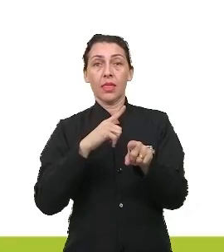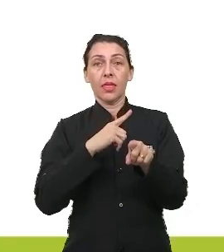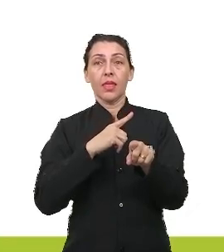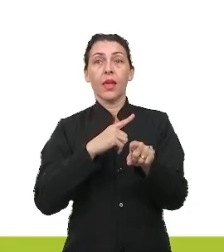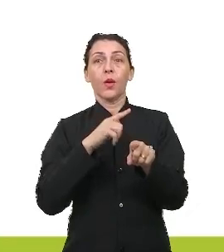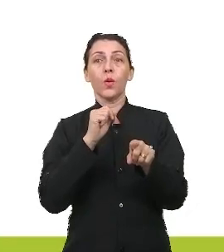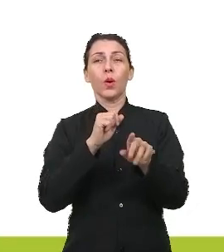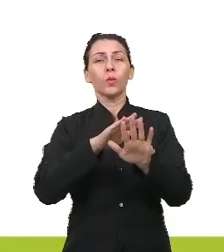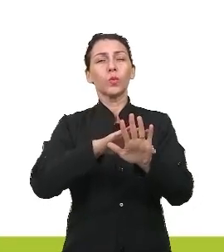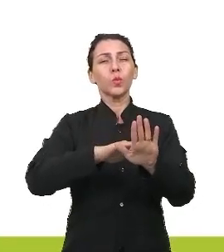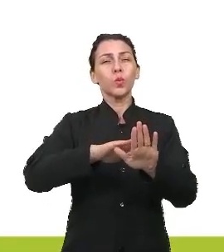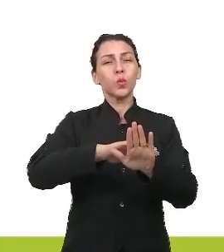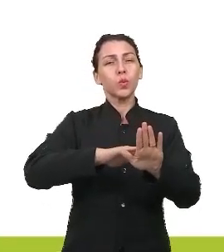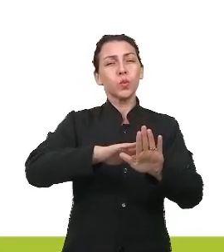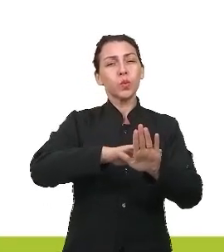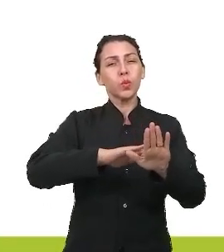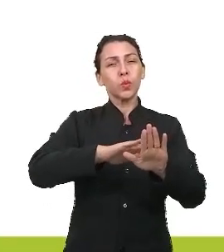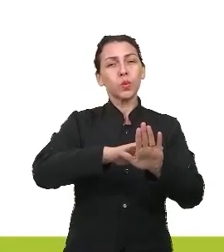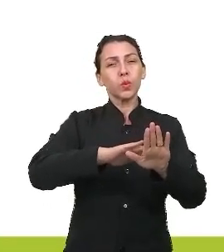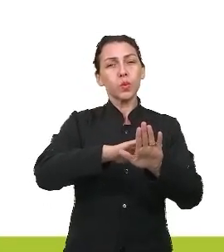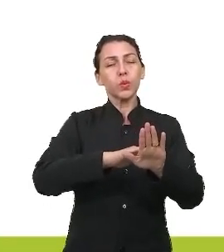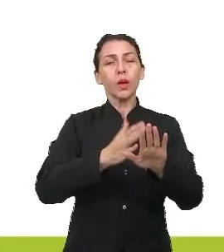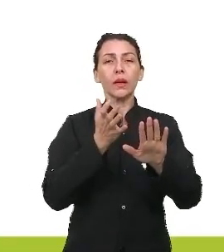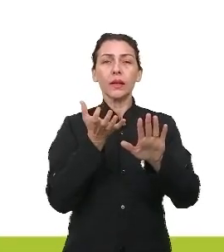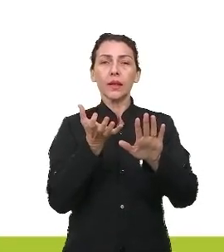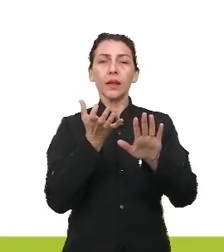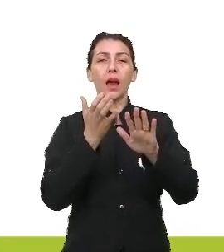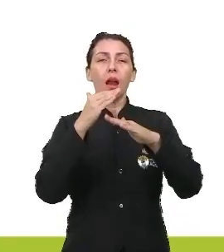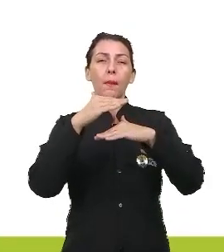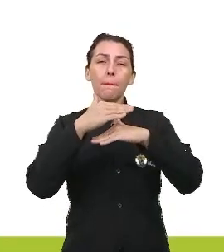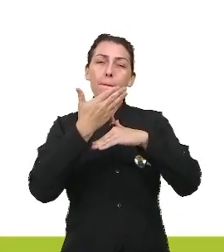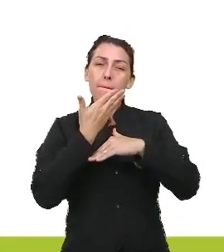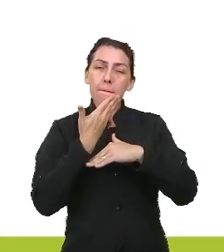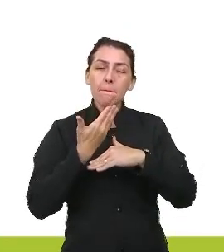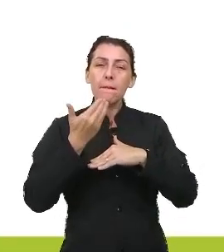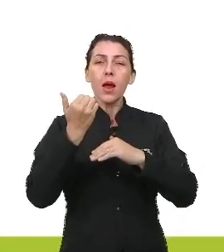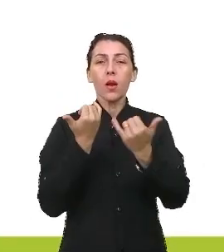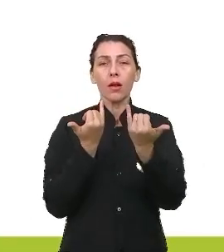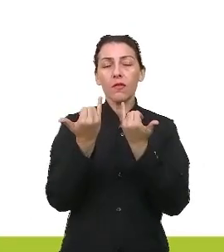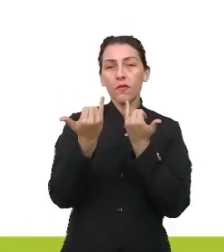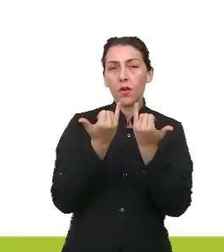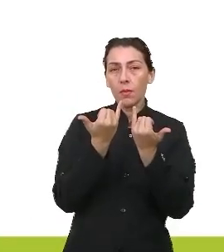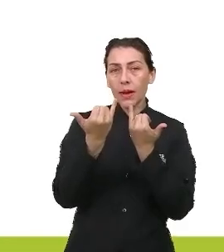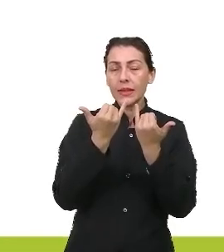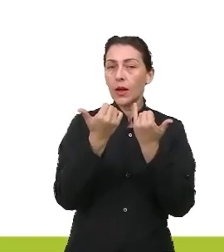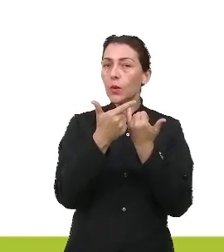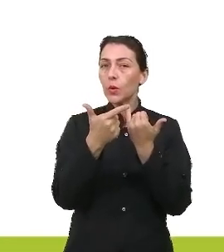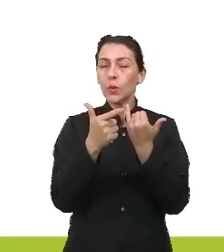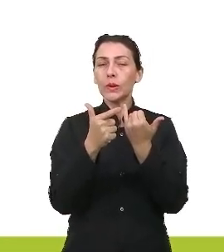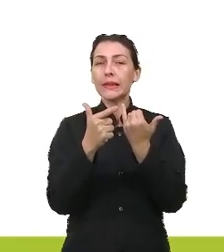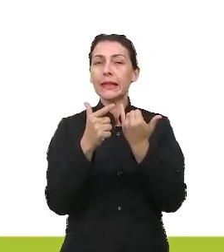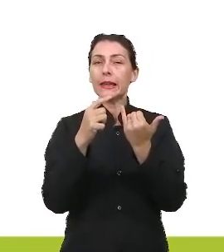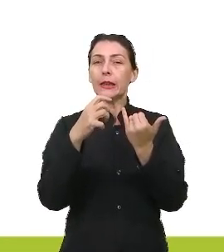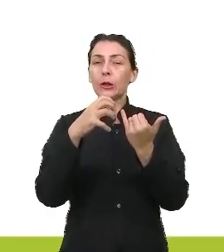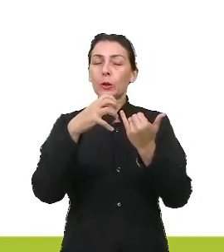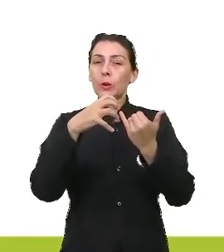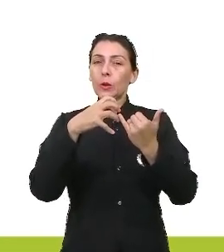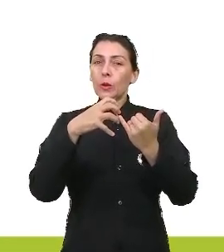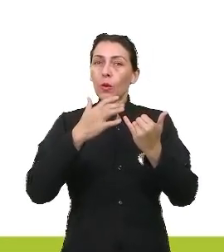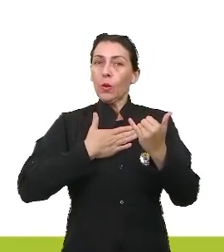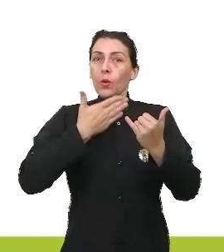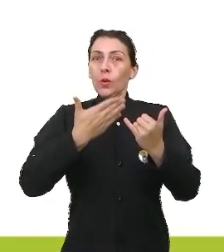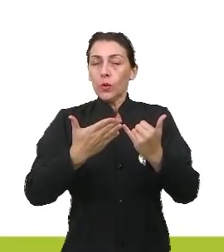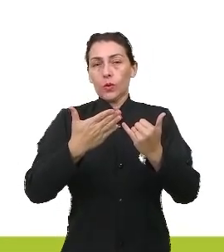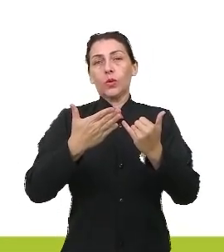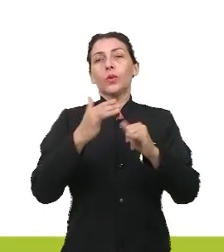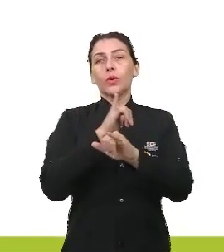eufemismo, que é quando eu quero amenizar, suavizar uma informação, geralmente ali é uma notícia ruim,